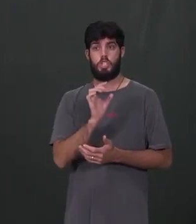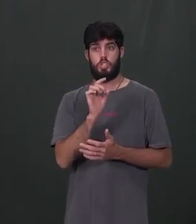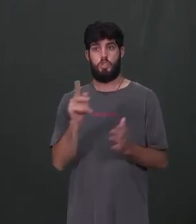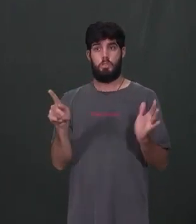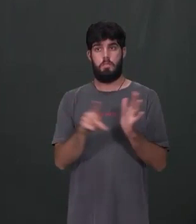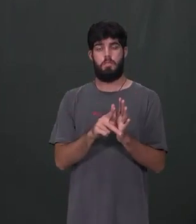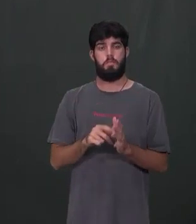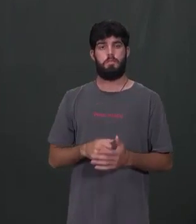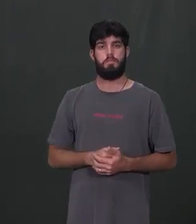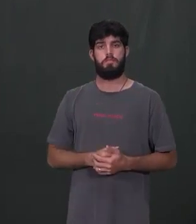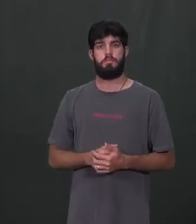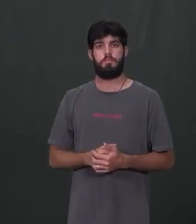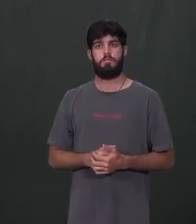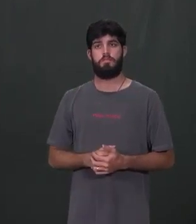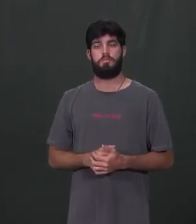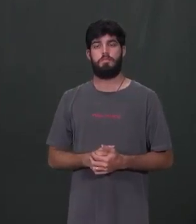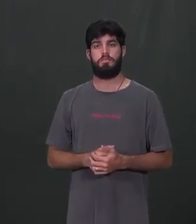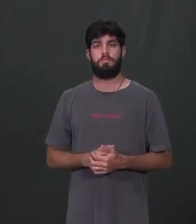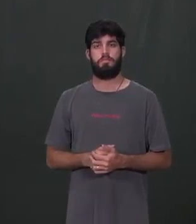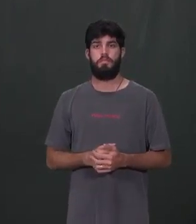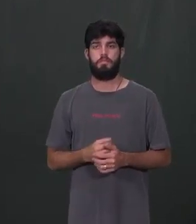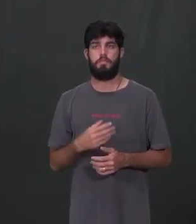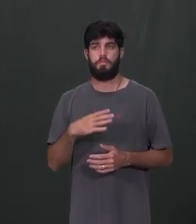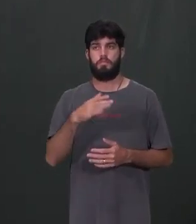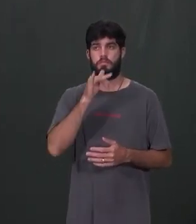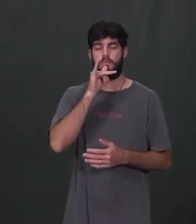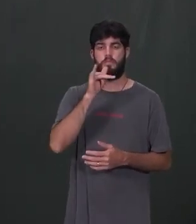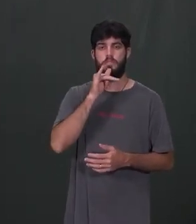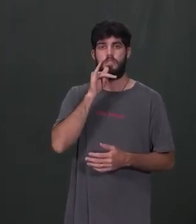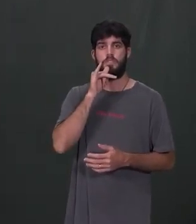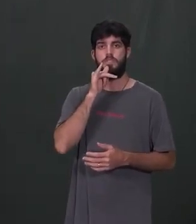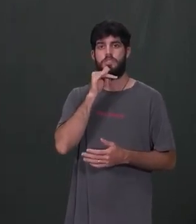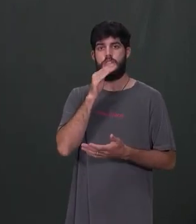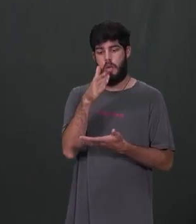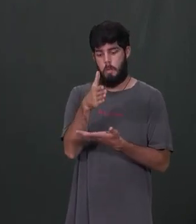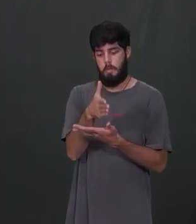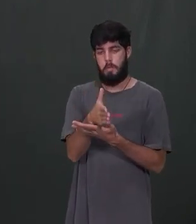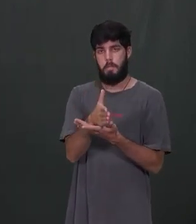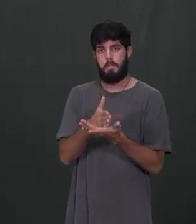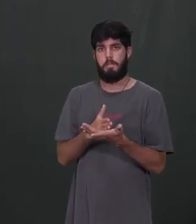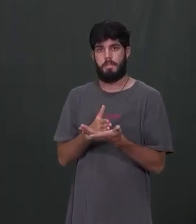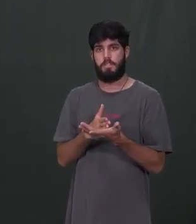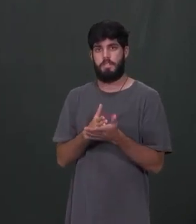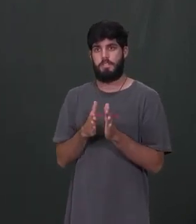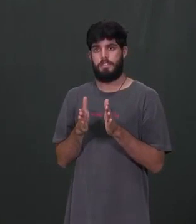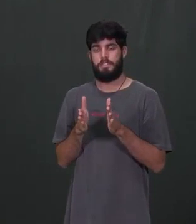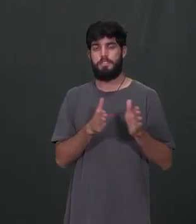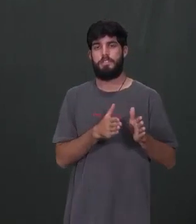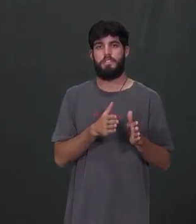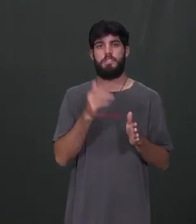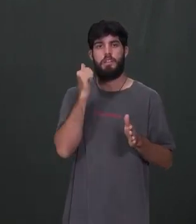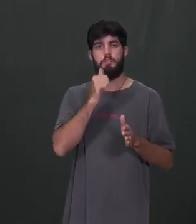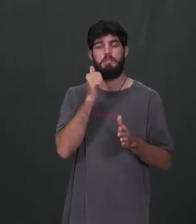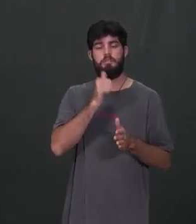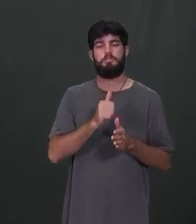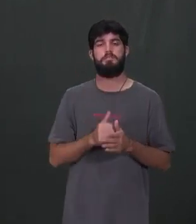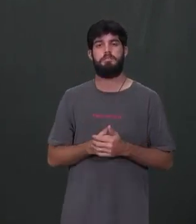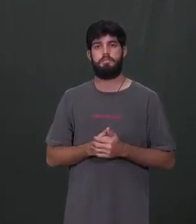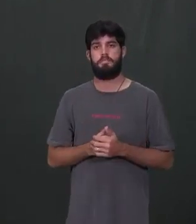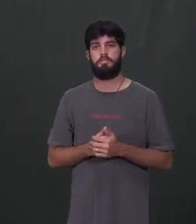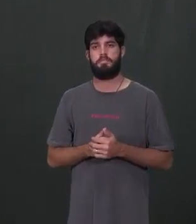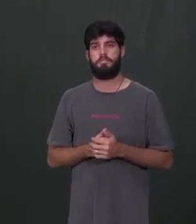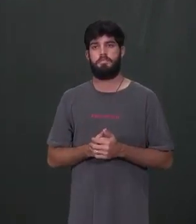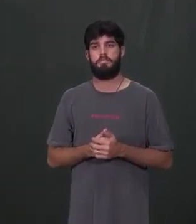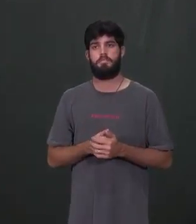somente só. A gente fala que ele é um adulto haplóide. Ele é um adulto formado pela metade da carga genética da mãe dele.